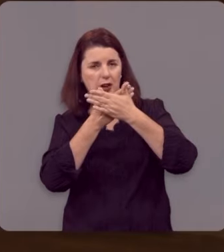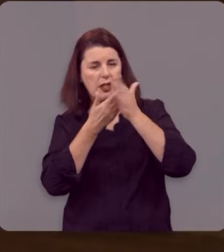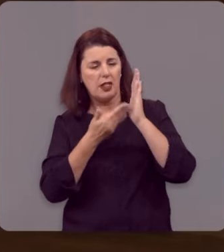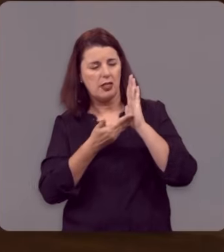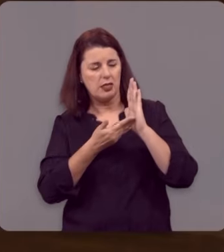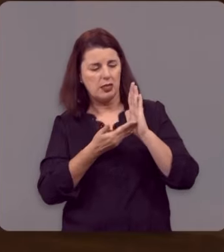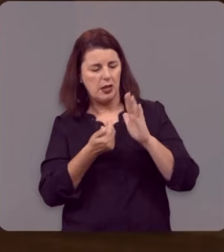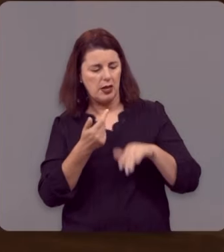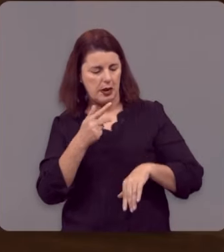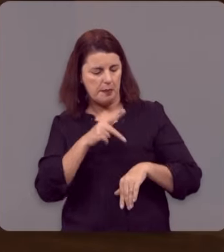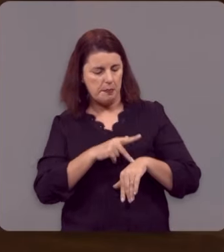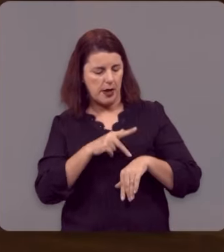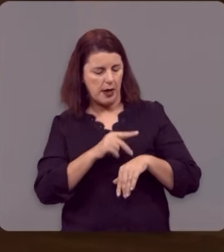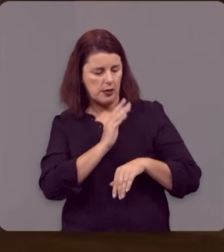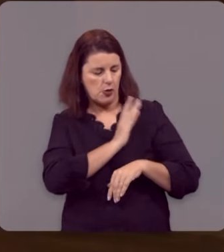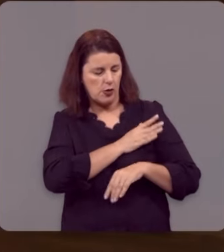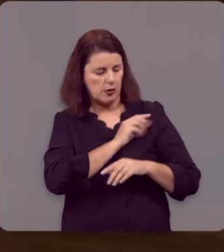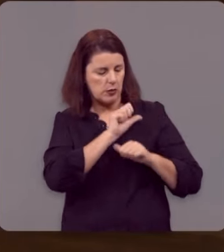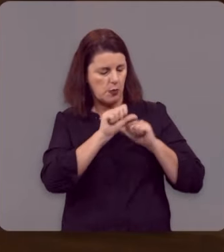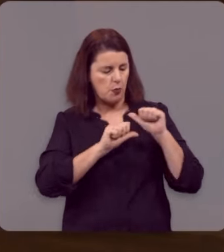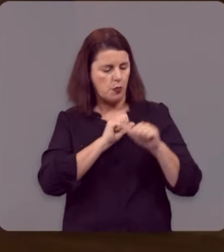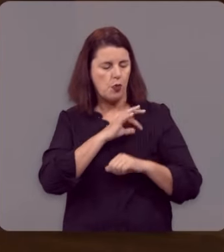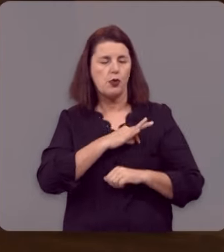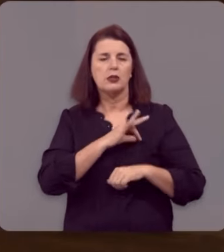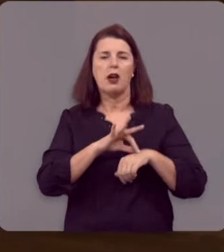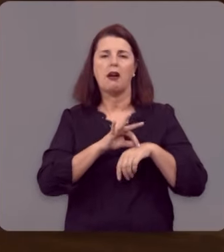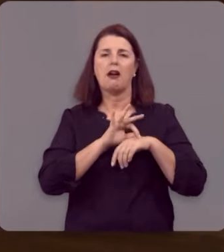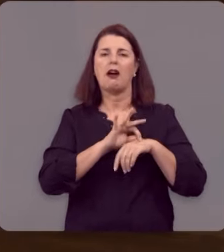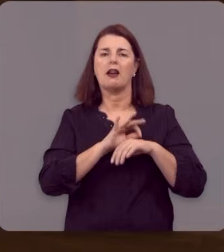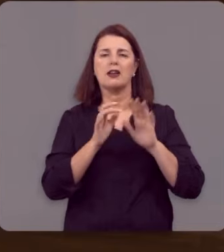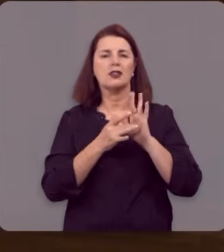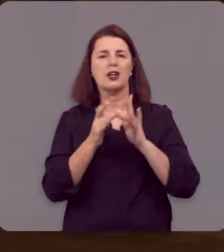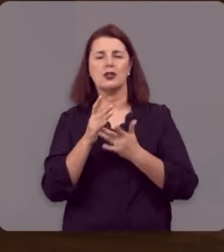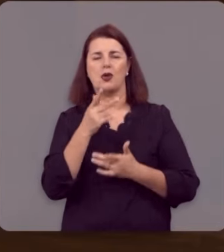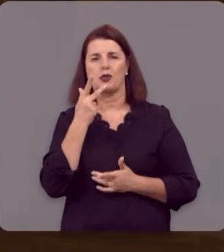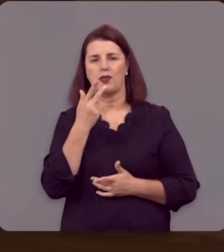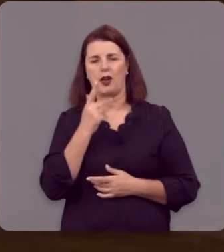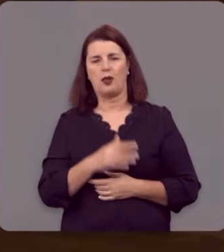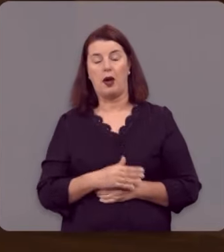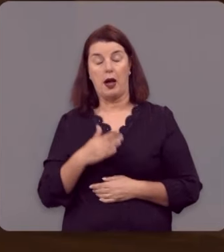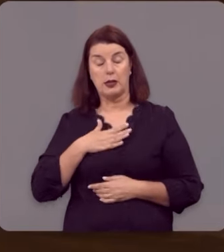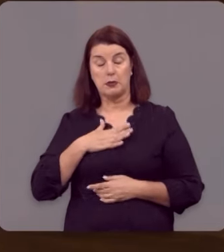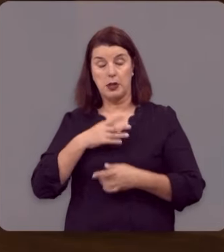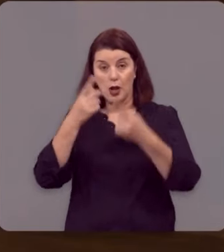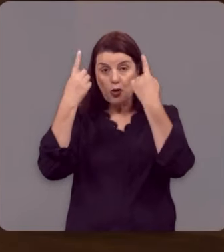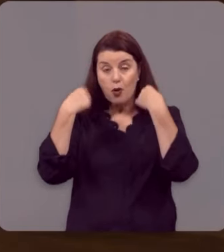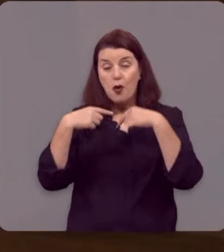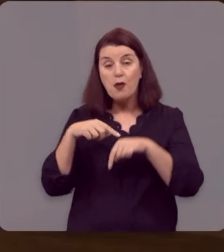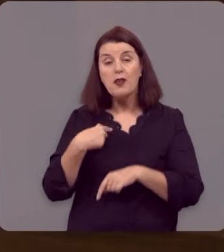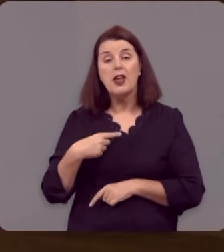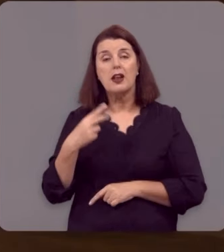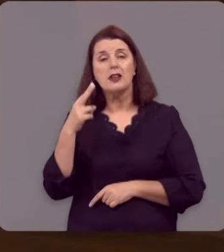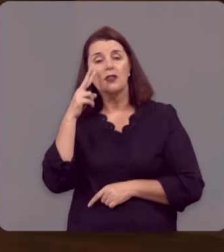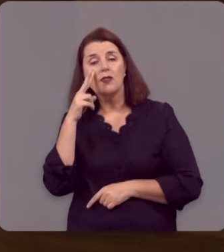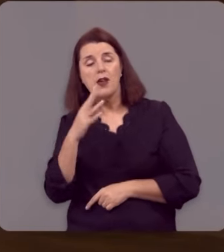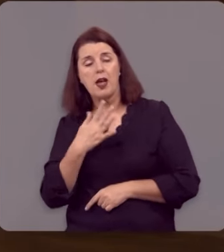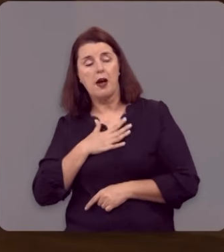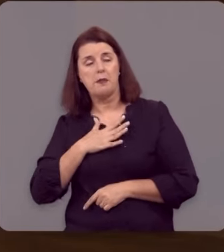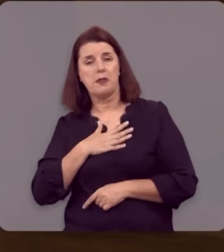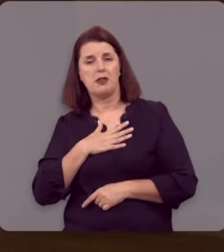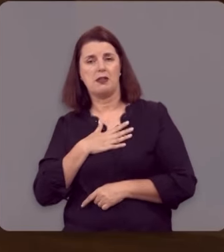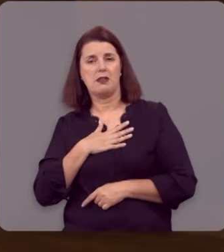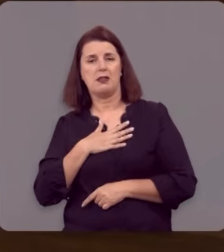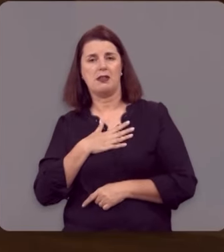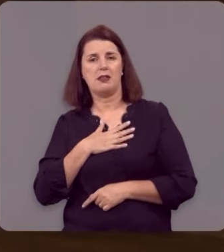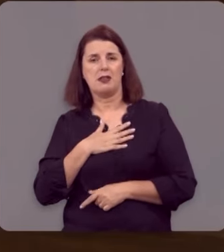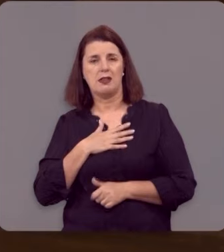Deus tira o coração de pedra, Deus dá um coração de carne. Foi Jesus quem disse, as minhas ovelhas ouvem a minha voz e